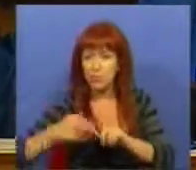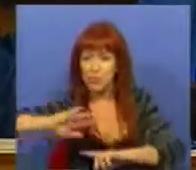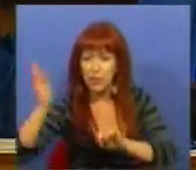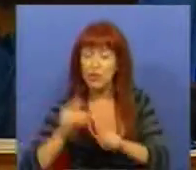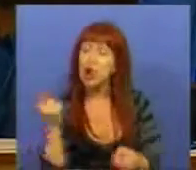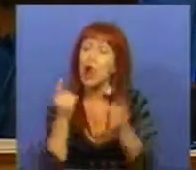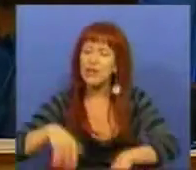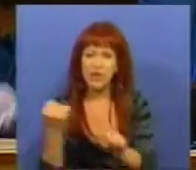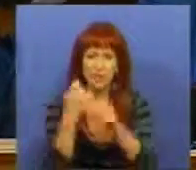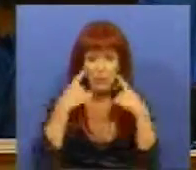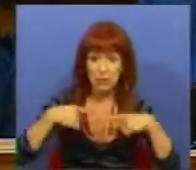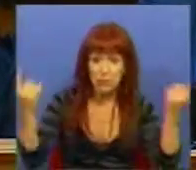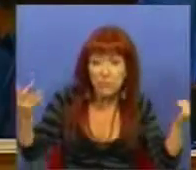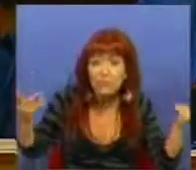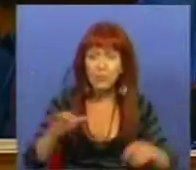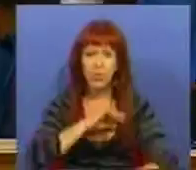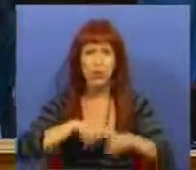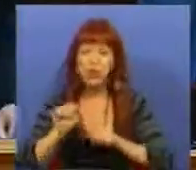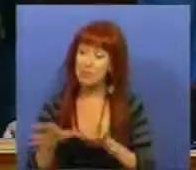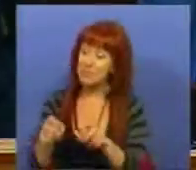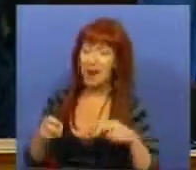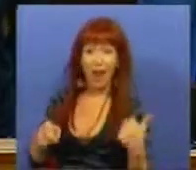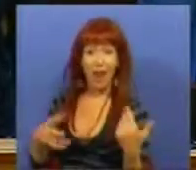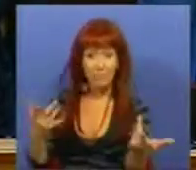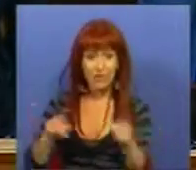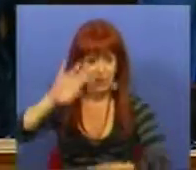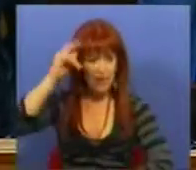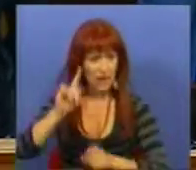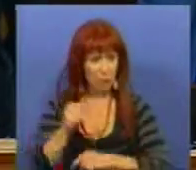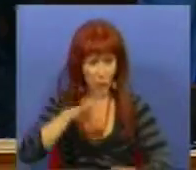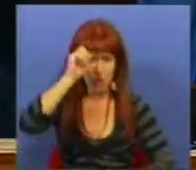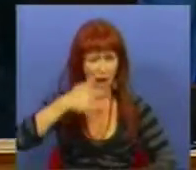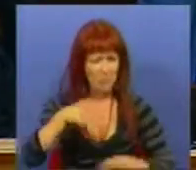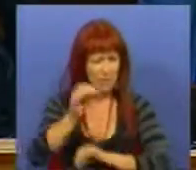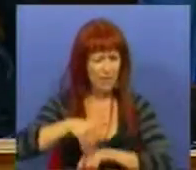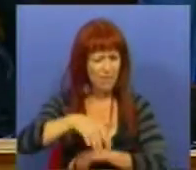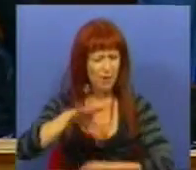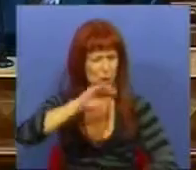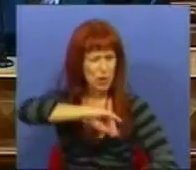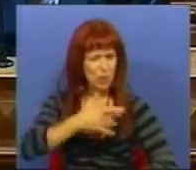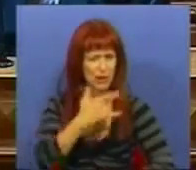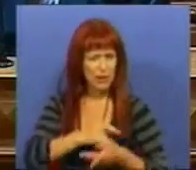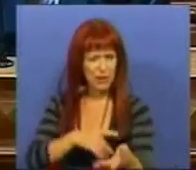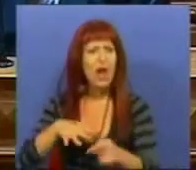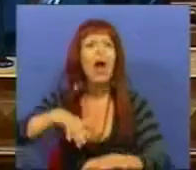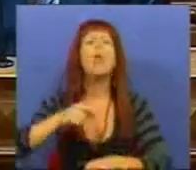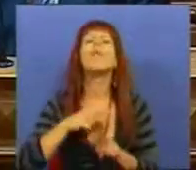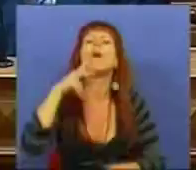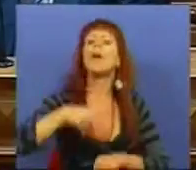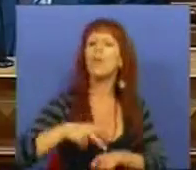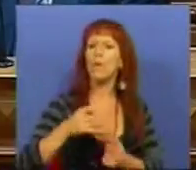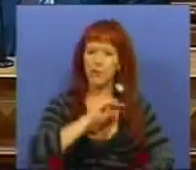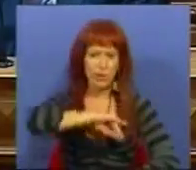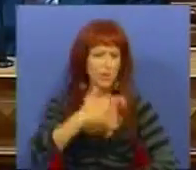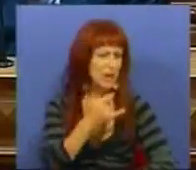mais uma vez, os funcionários públicos? Os Srs. Deputados desta bancada sabem o que é que o Governo prepara com o subsídio de Natal? Onde é que vai cortar